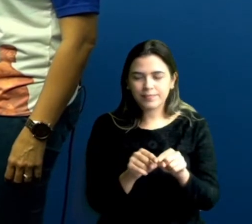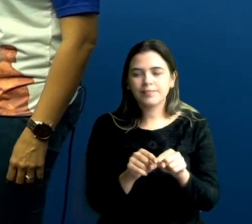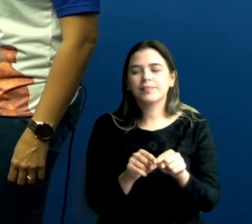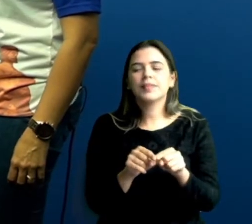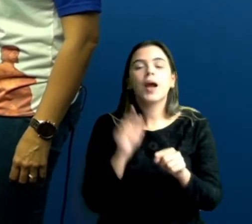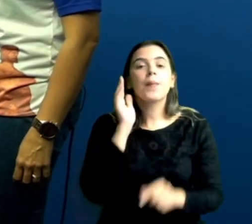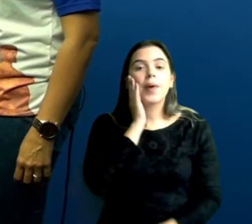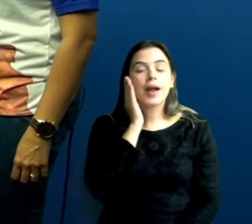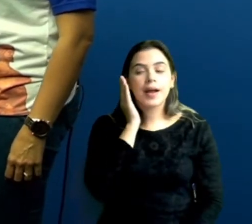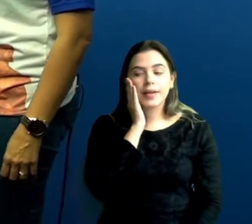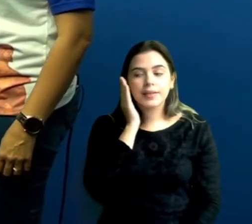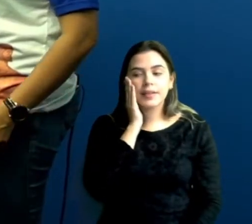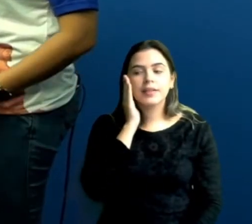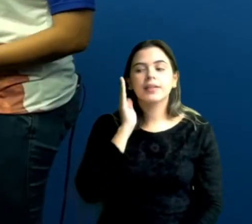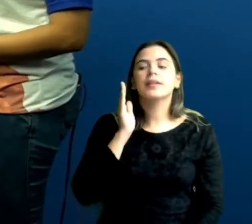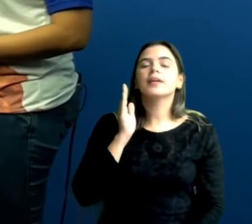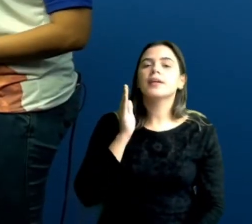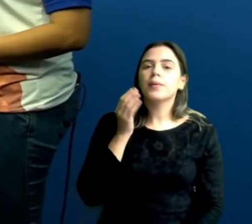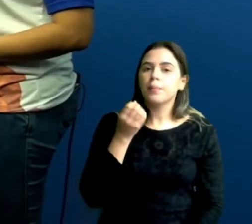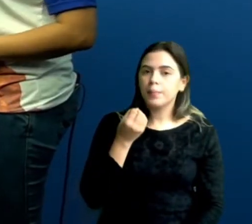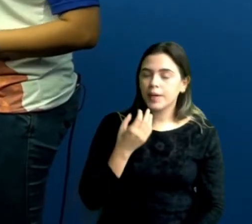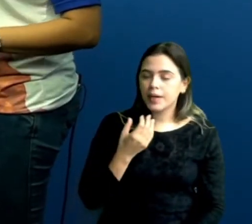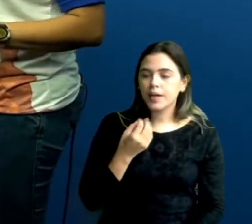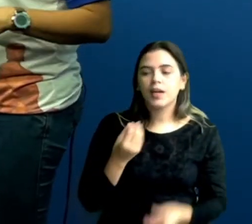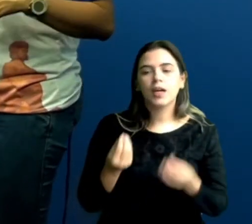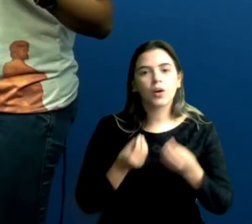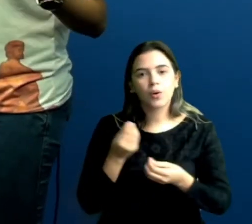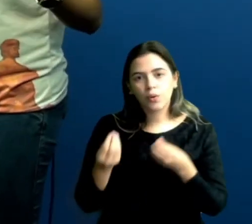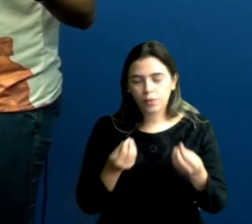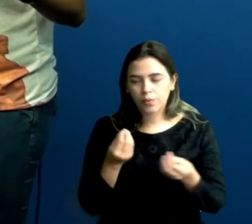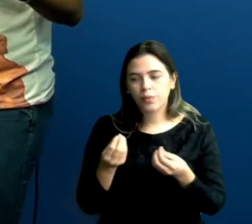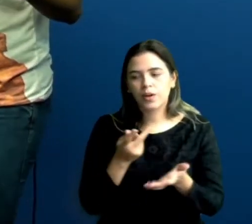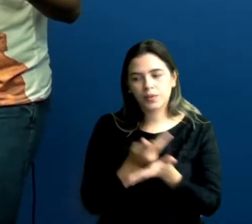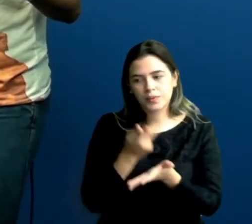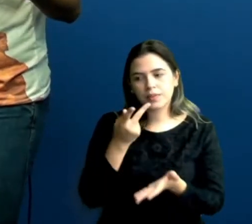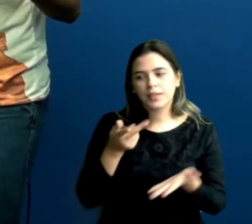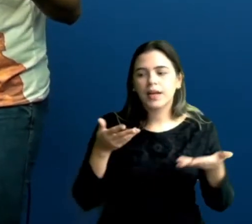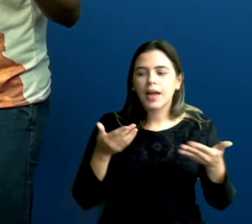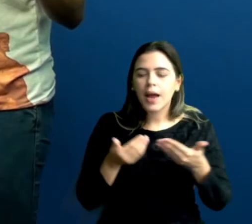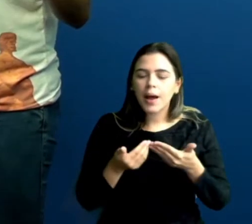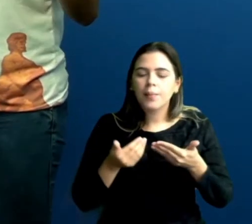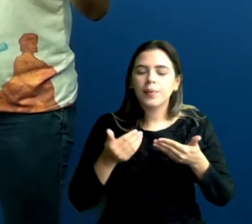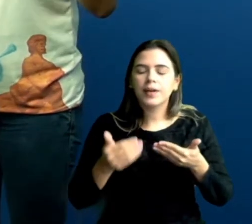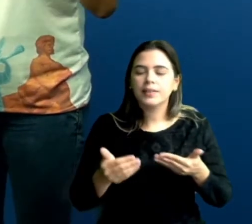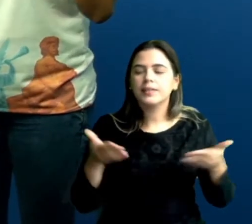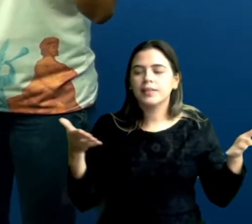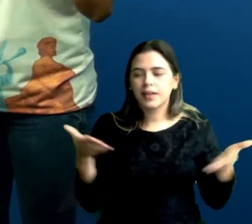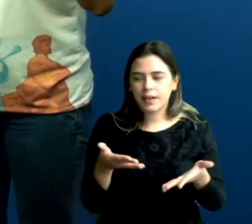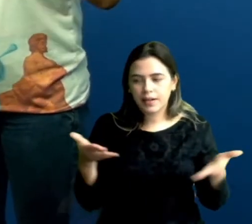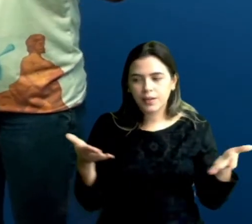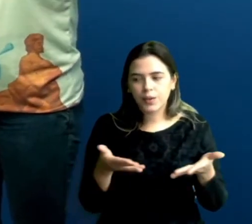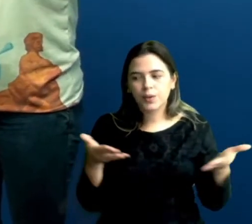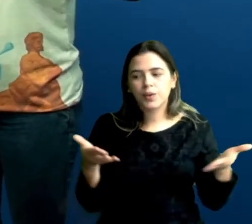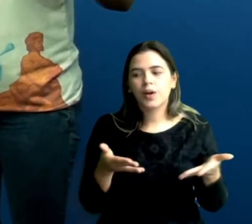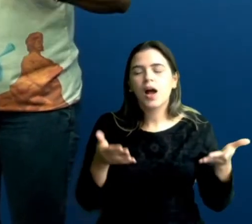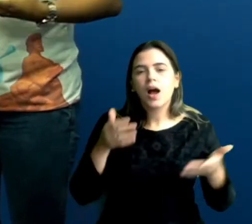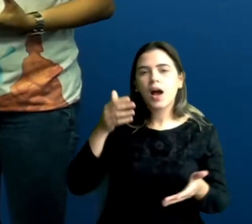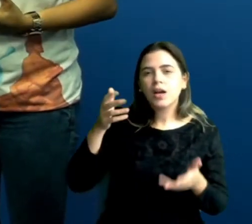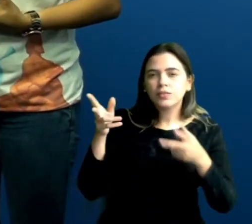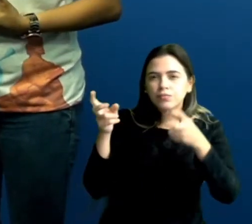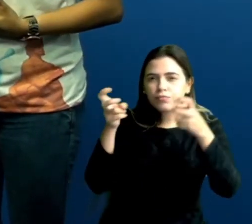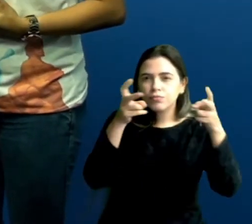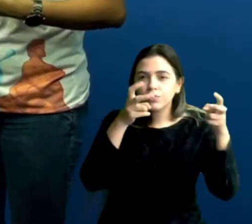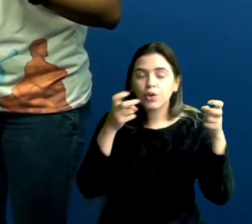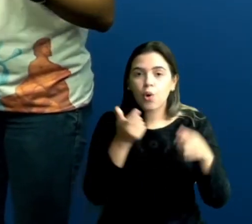gente entender, compreender bem como funciona. E, a partir de agora, a gente vai analisar